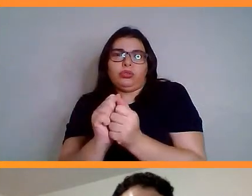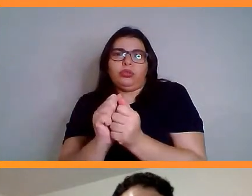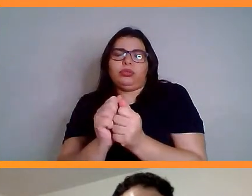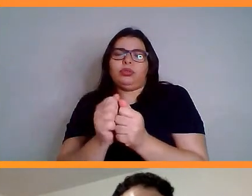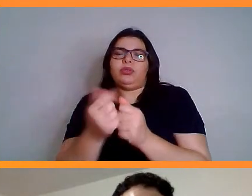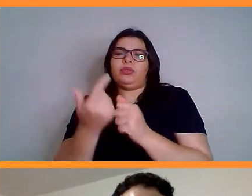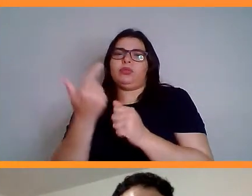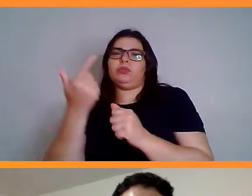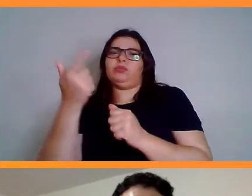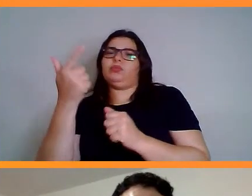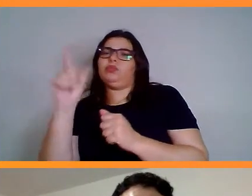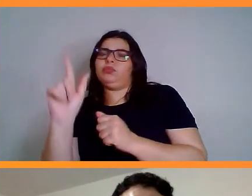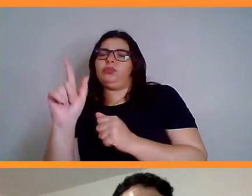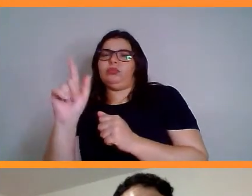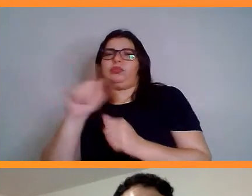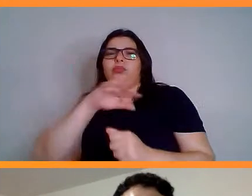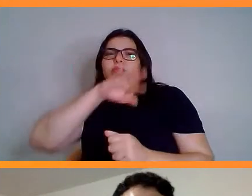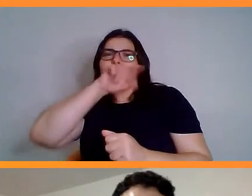Já houve nascimento.